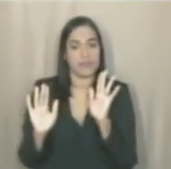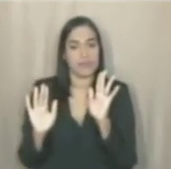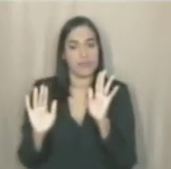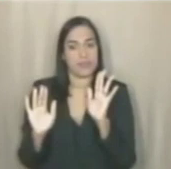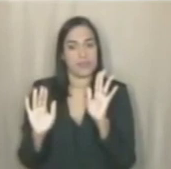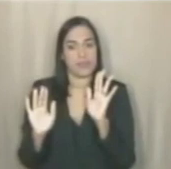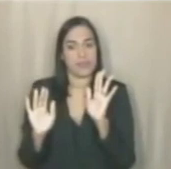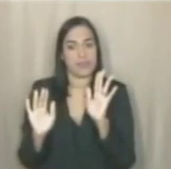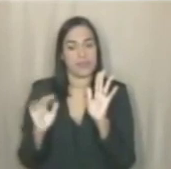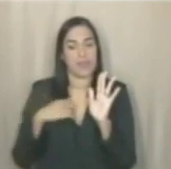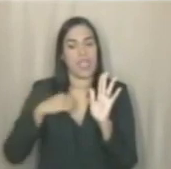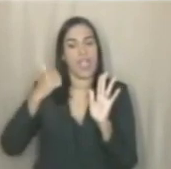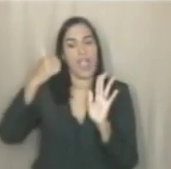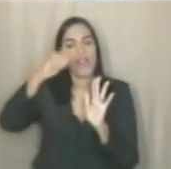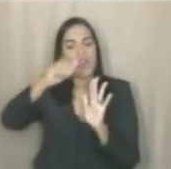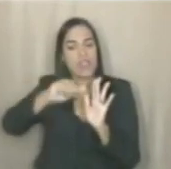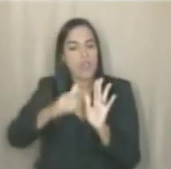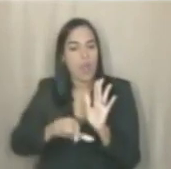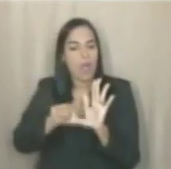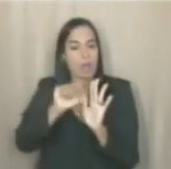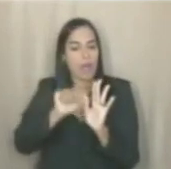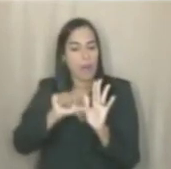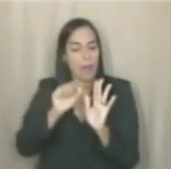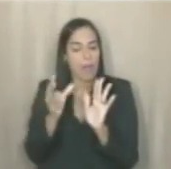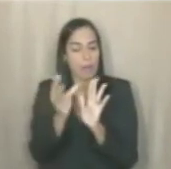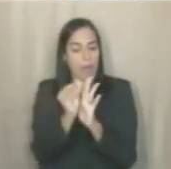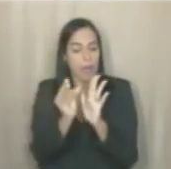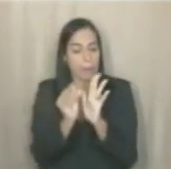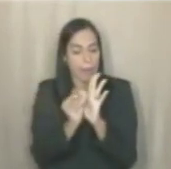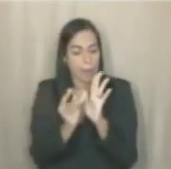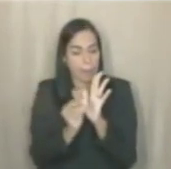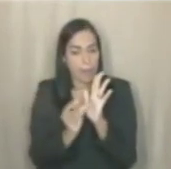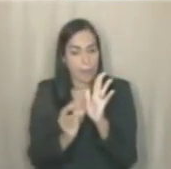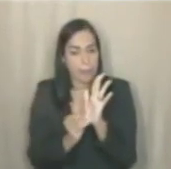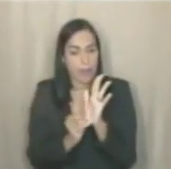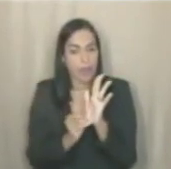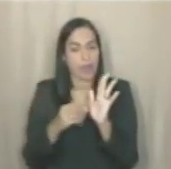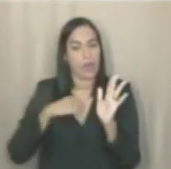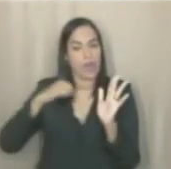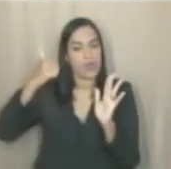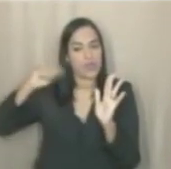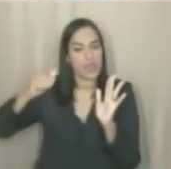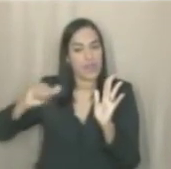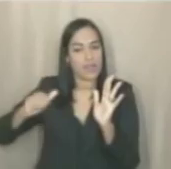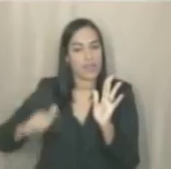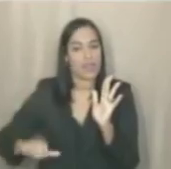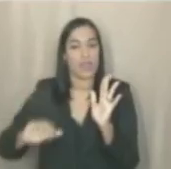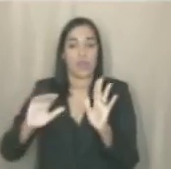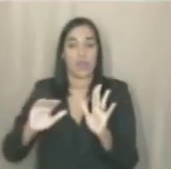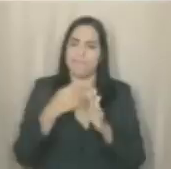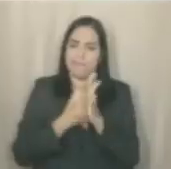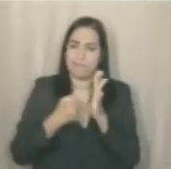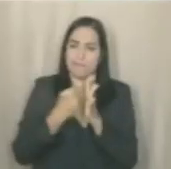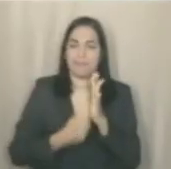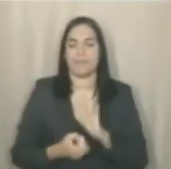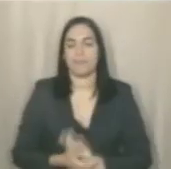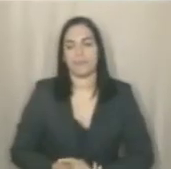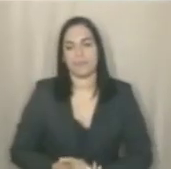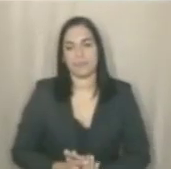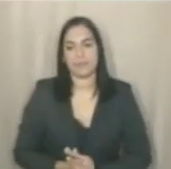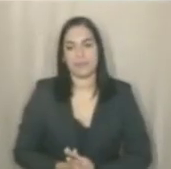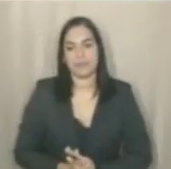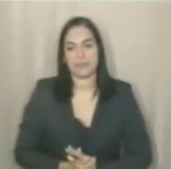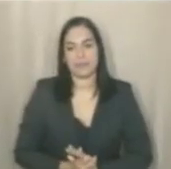Quem classificou os moradores, quem trouxe os critérios, foram os órgãos. Quando se